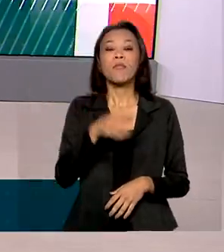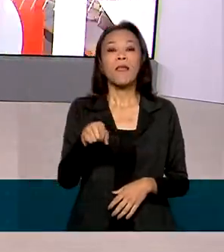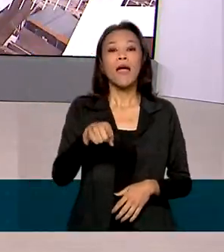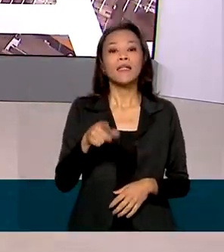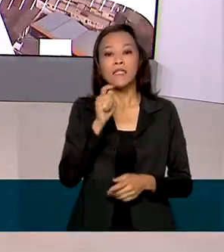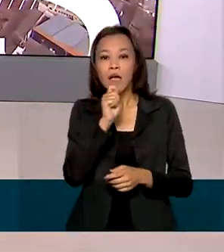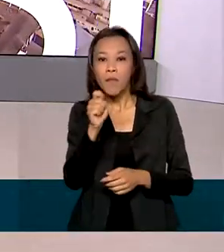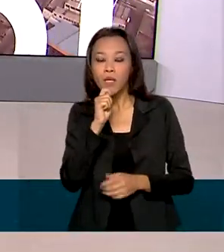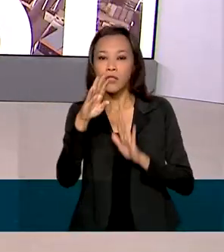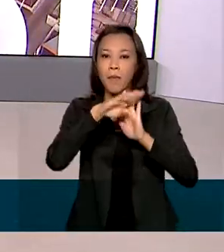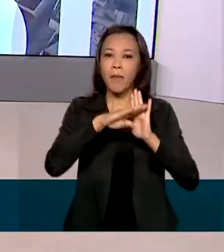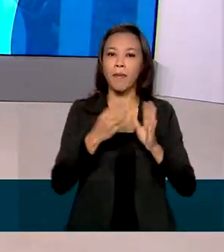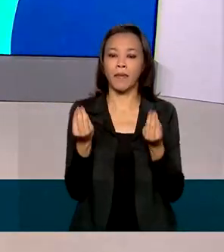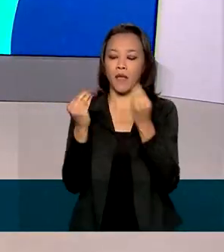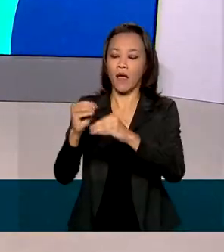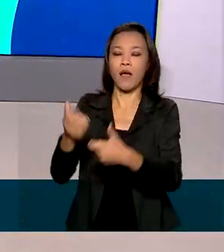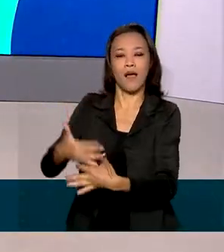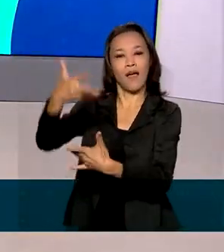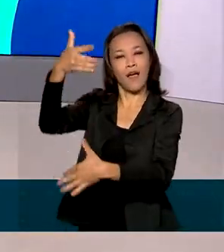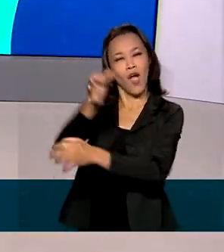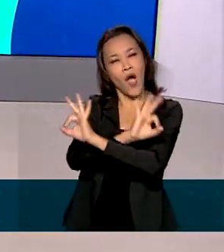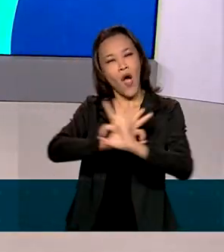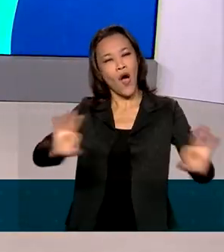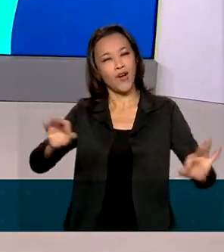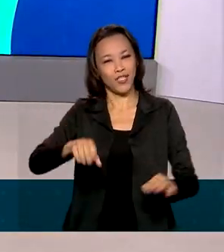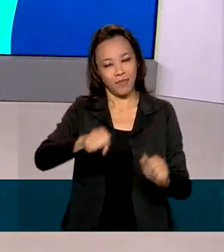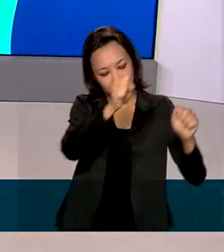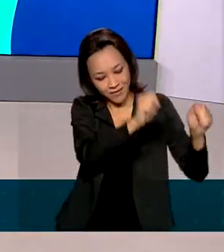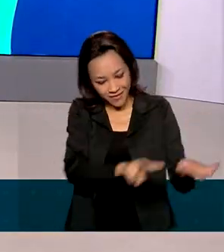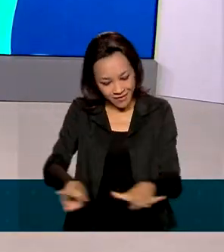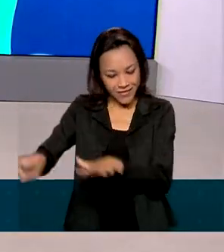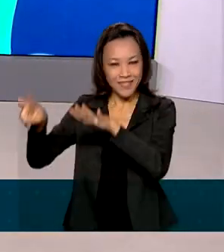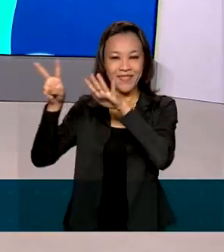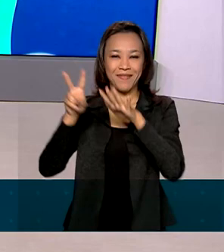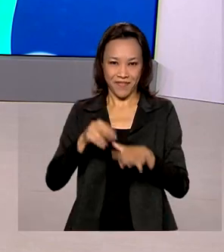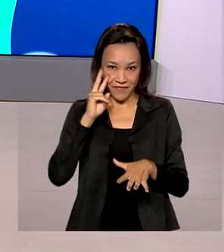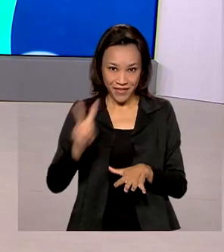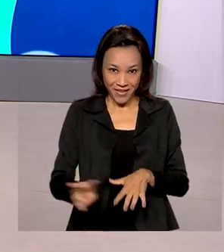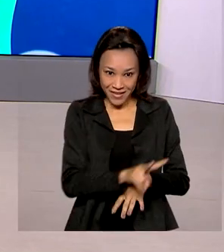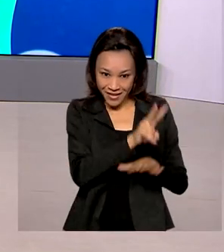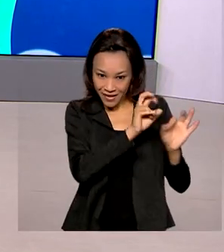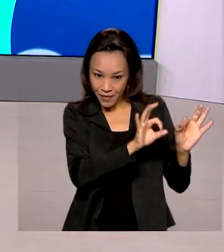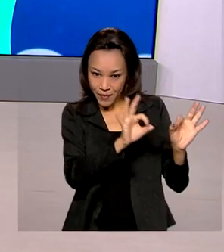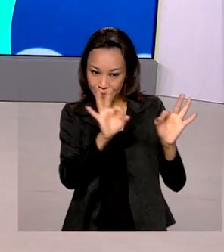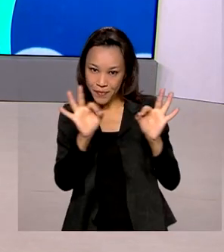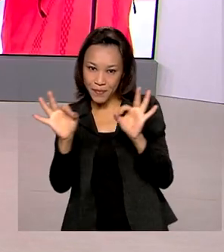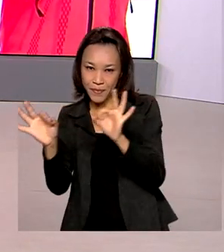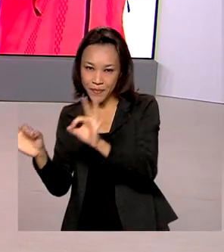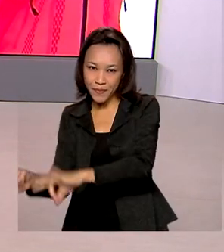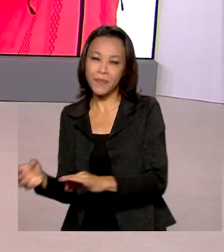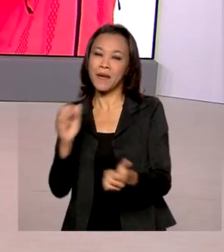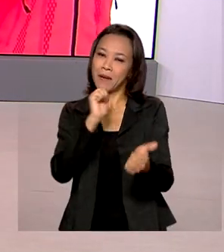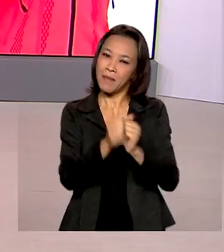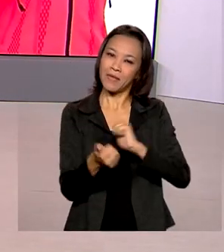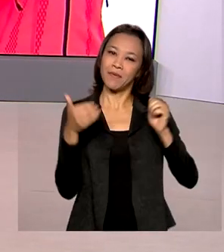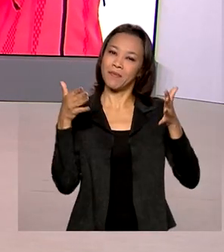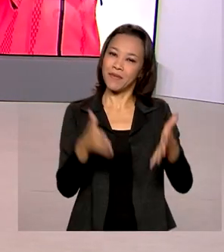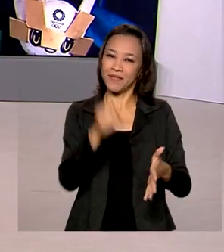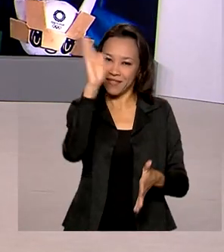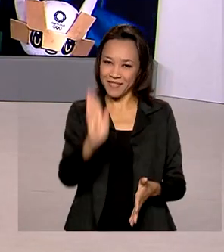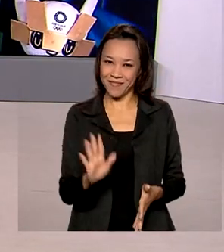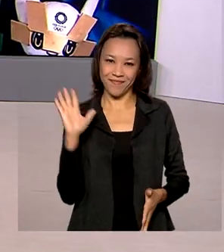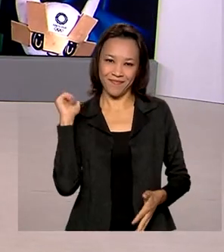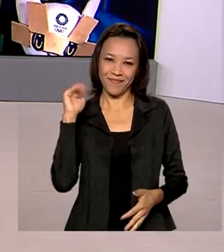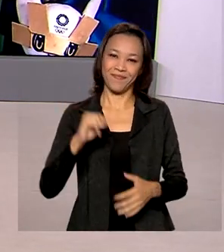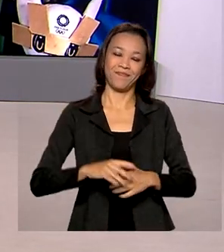edição estão nas nossas redes sociais. Um ótimo início de semana para você. Fique com as imagens que marcaram a participação do Brasil nessas Olimpíadas. Tchau,